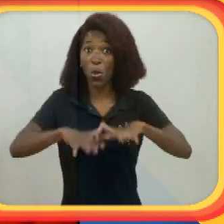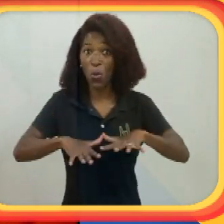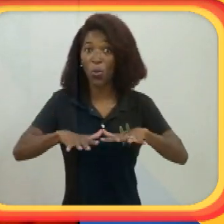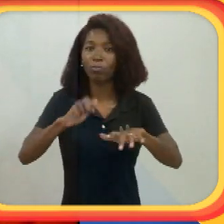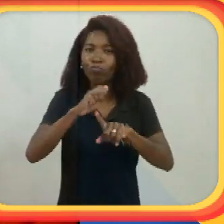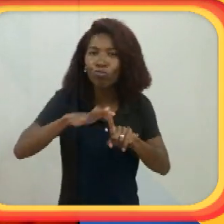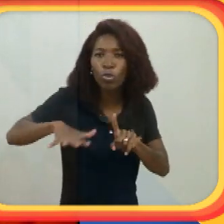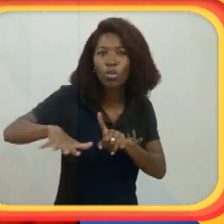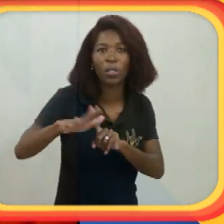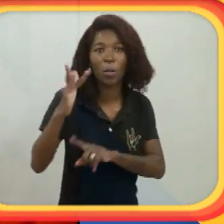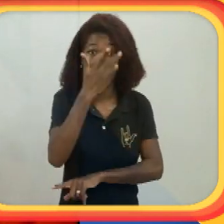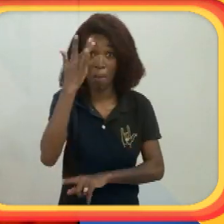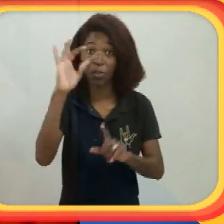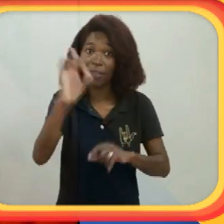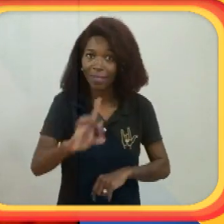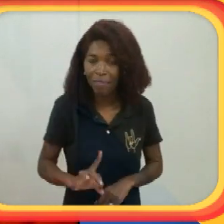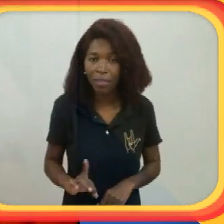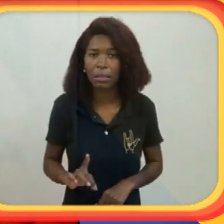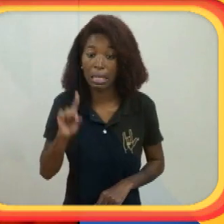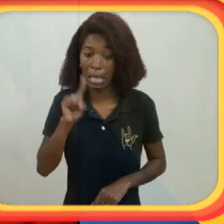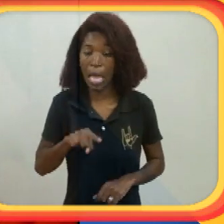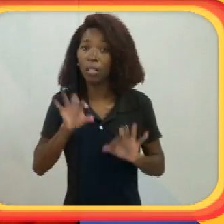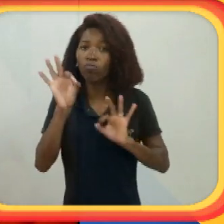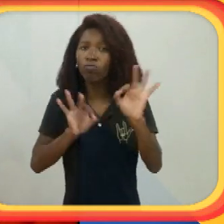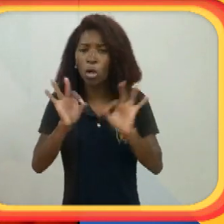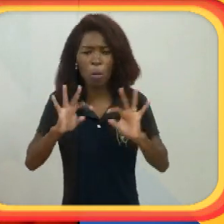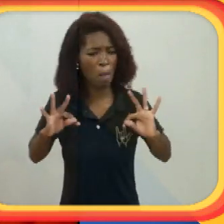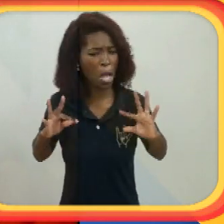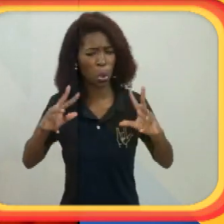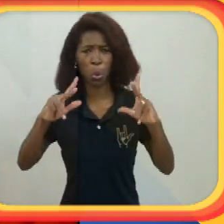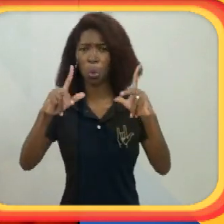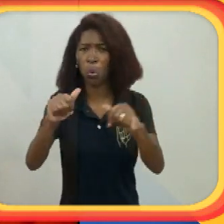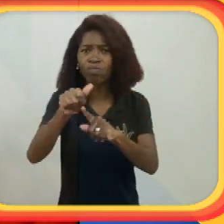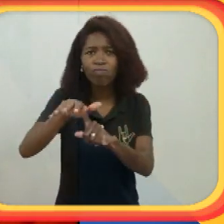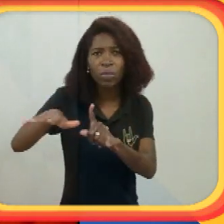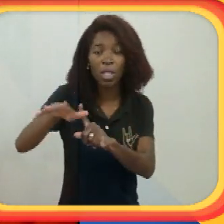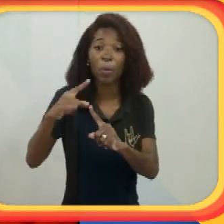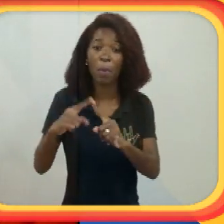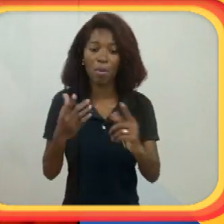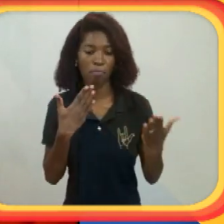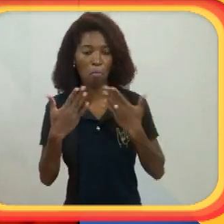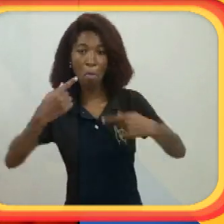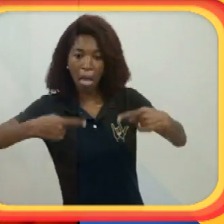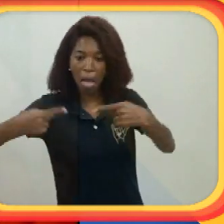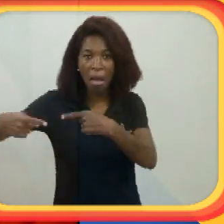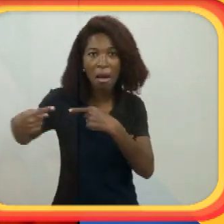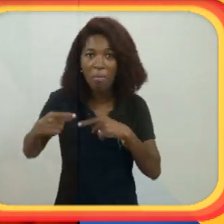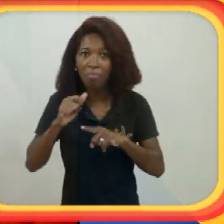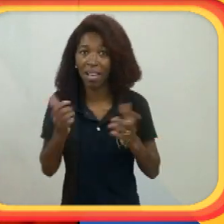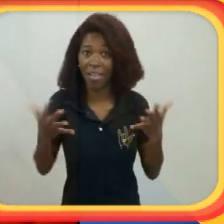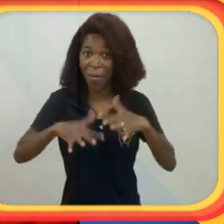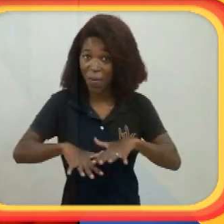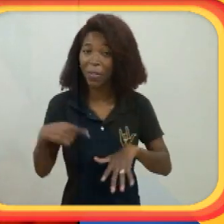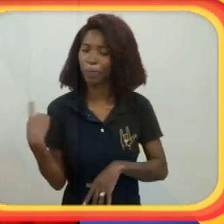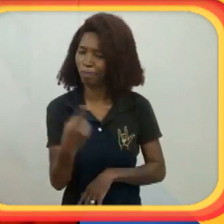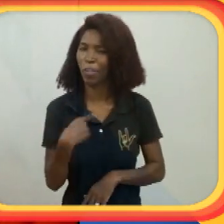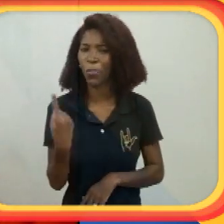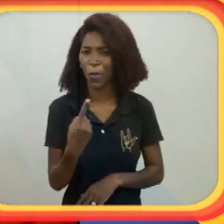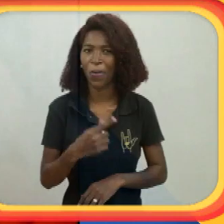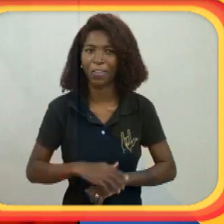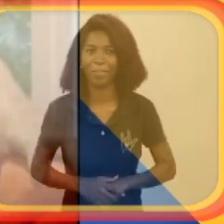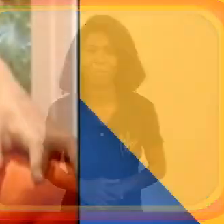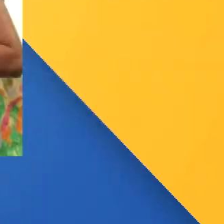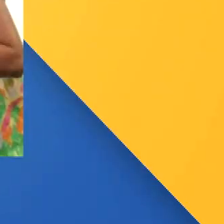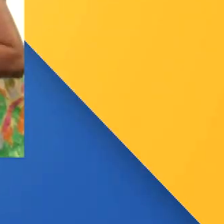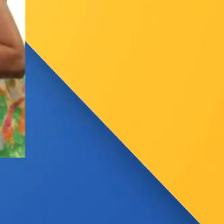social das pessoas com deficiência. Esse programa é voltado para toda a sociedade, uma vez que o debate sobre a inclusão diz respeito a